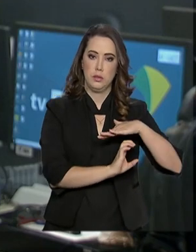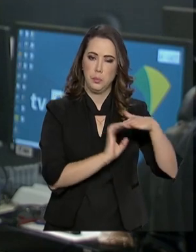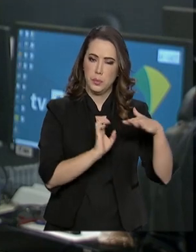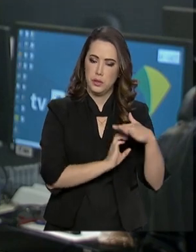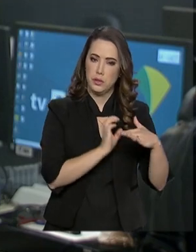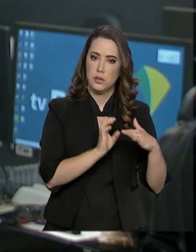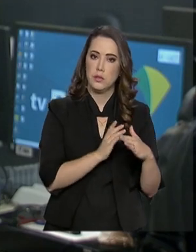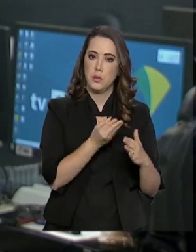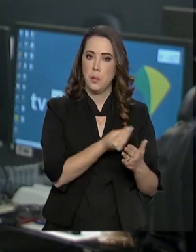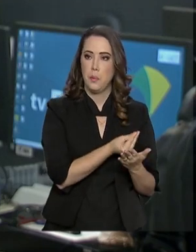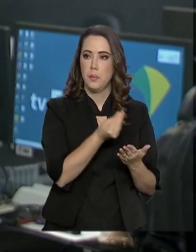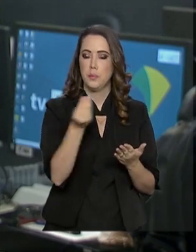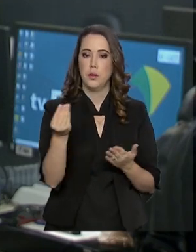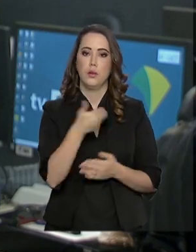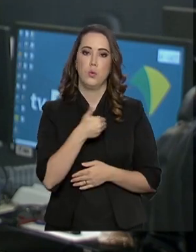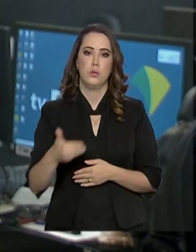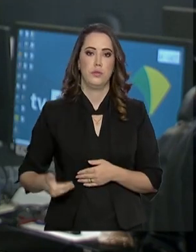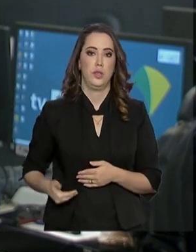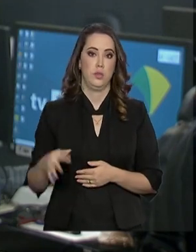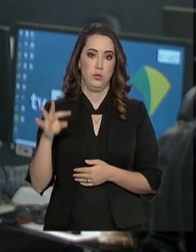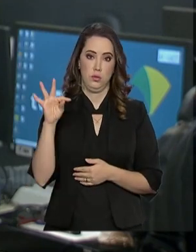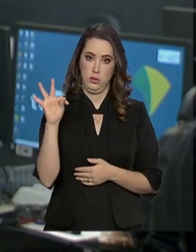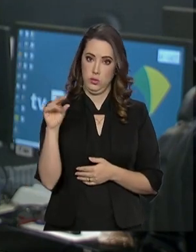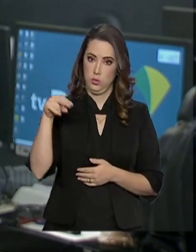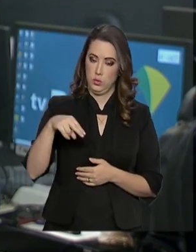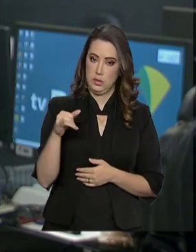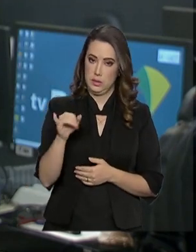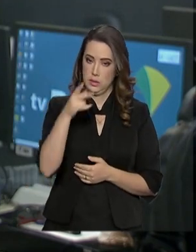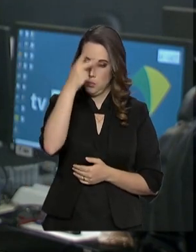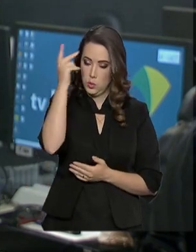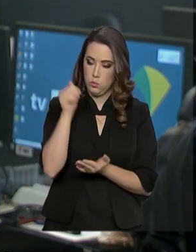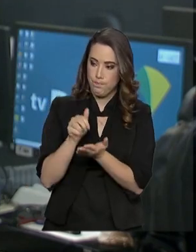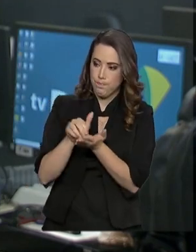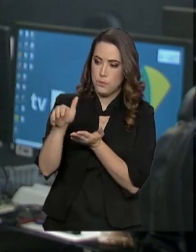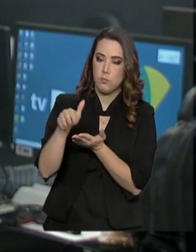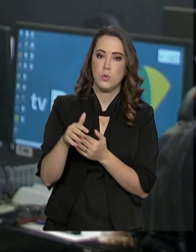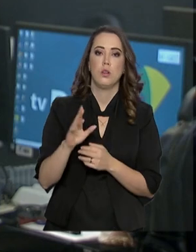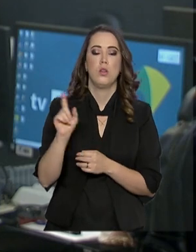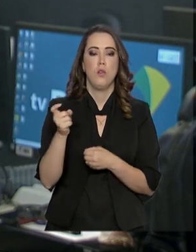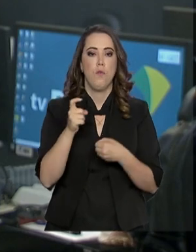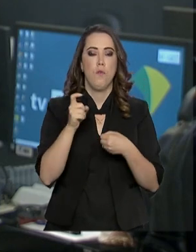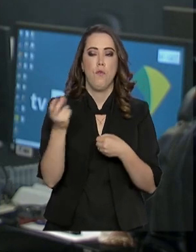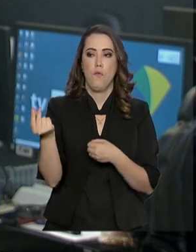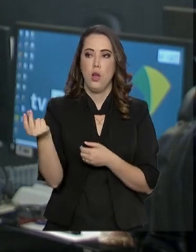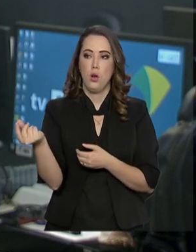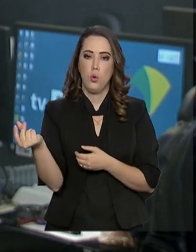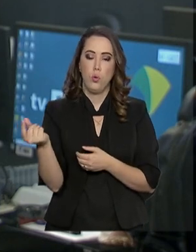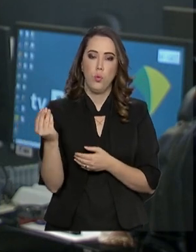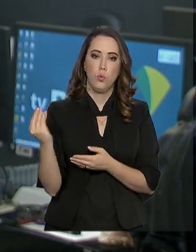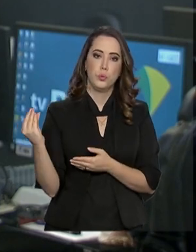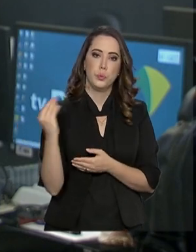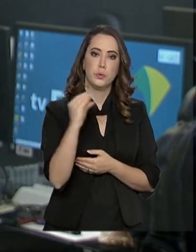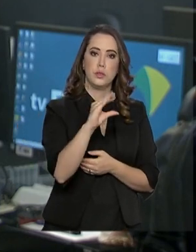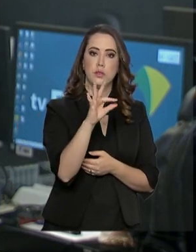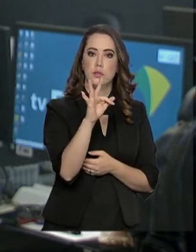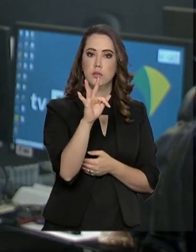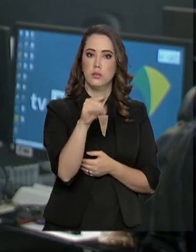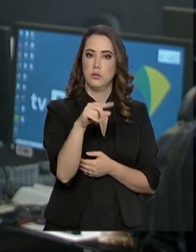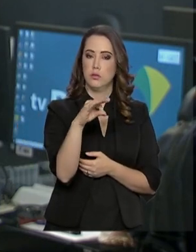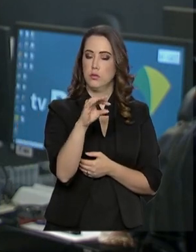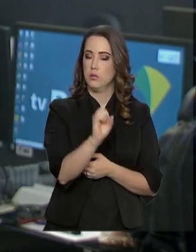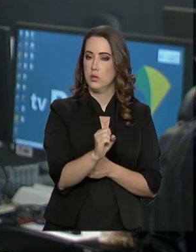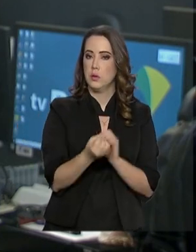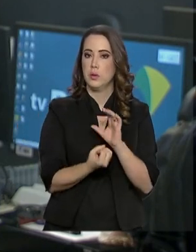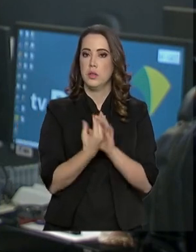ao Tesouro Nacional em caso de demissão de funcionário e o valor era repassado ao FGTS. A multa foi